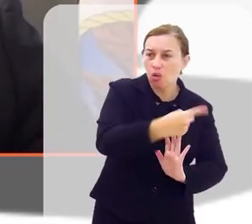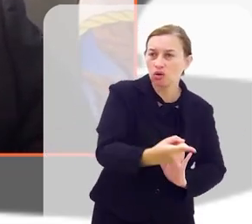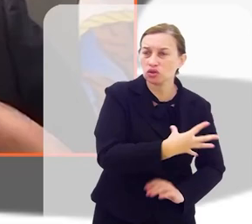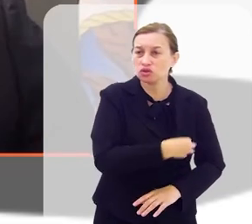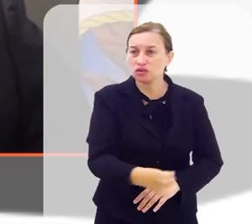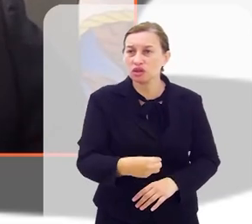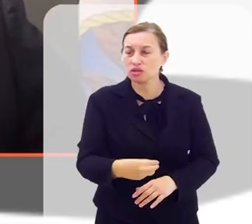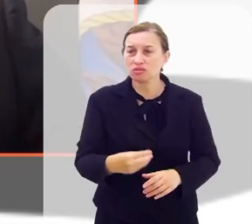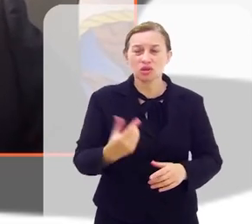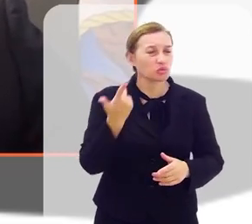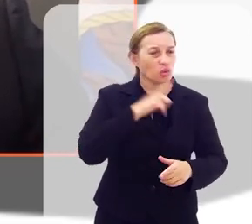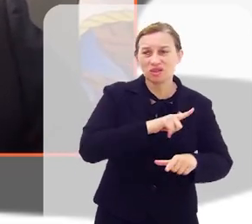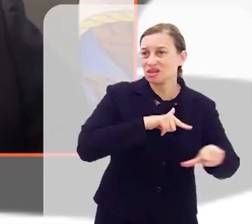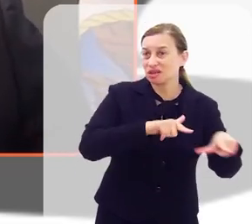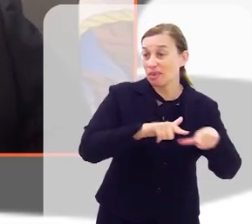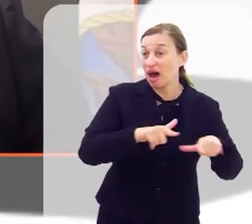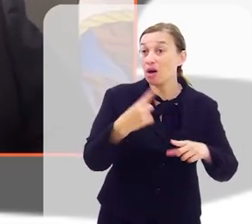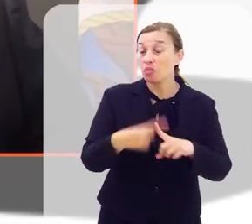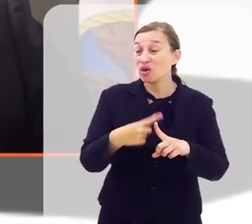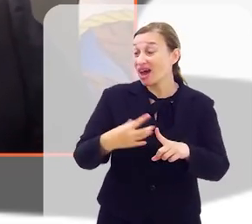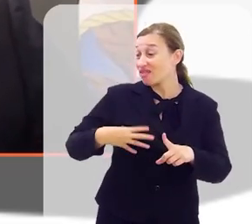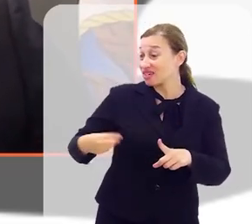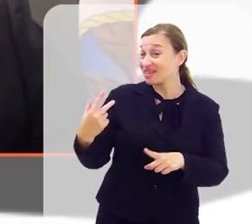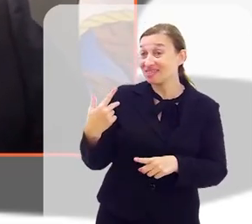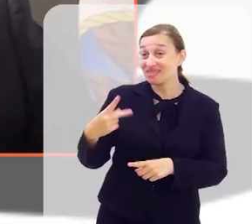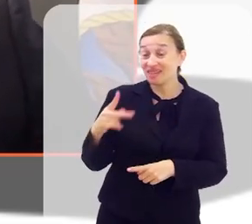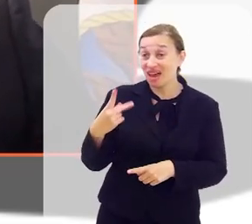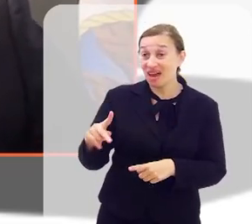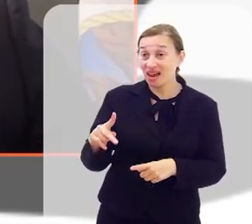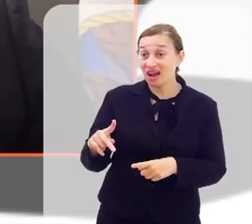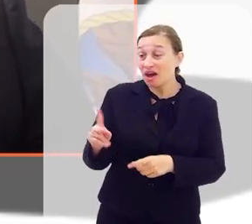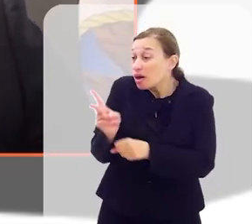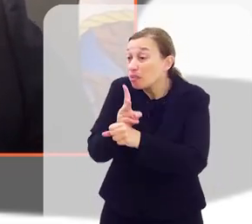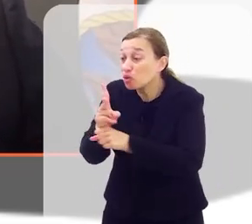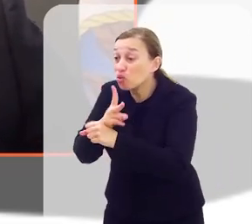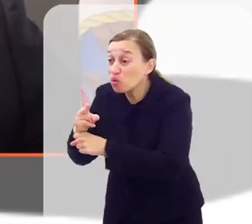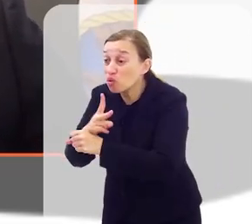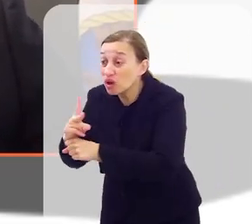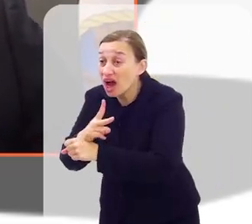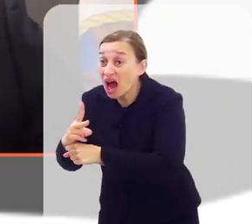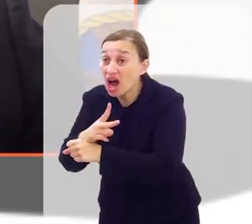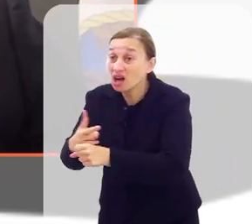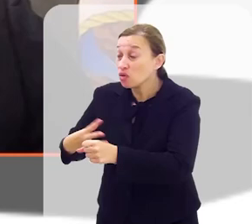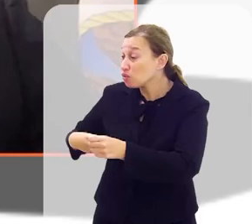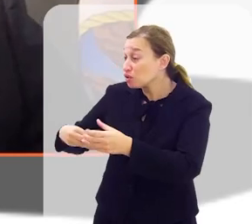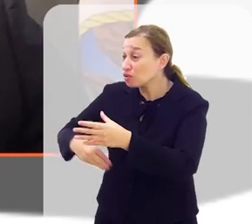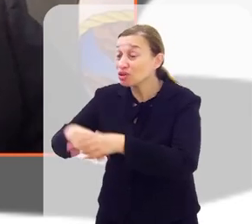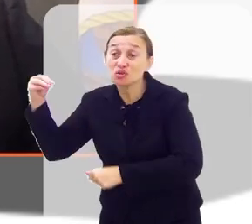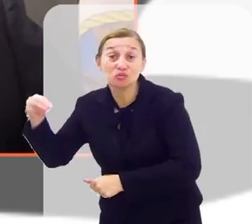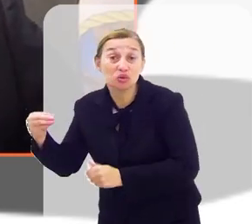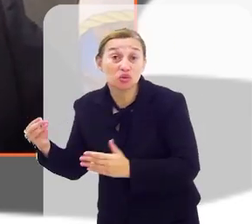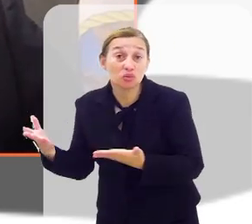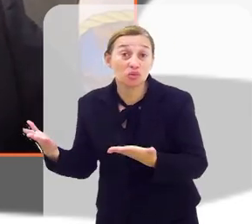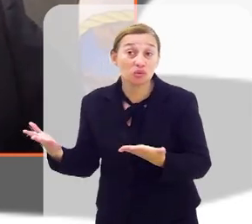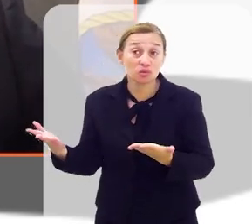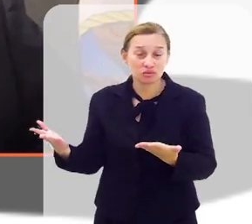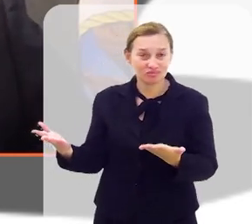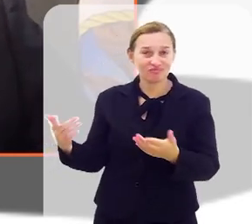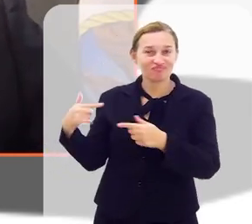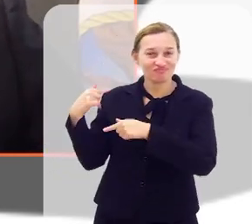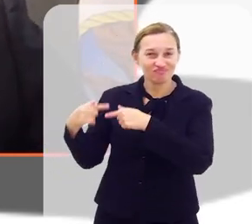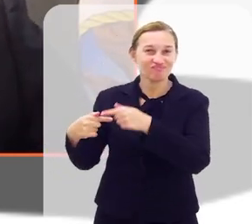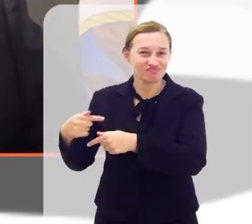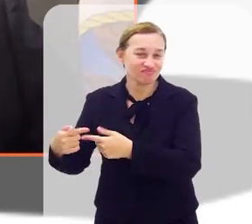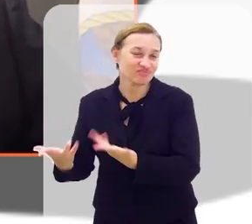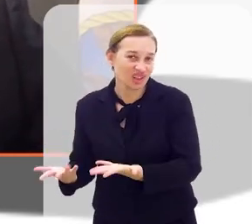porque a vida delas está em busca do seu bem maior, que é a sua